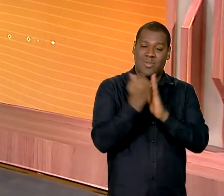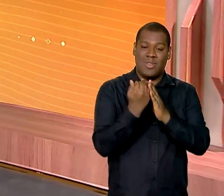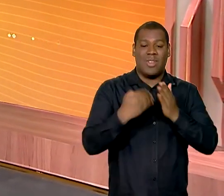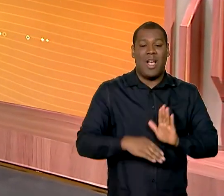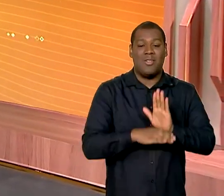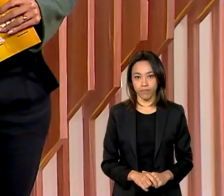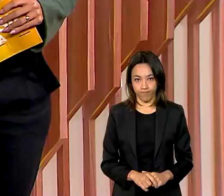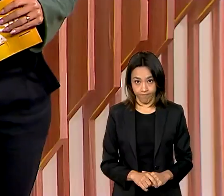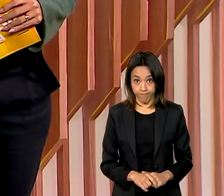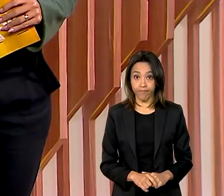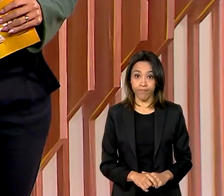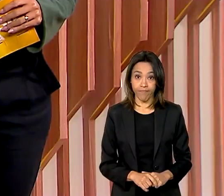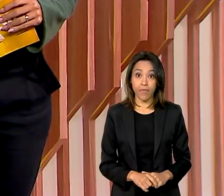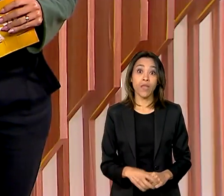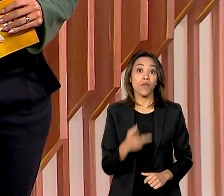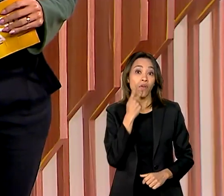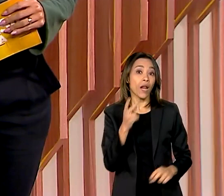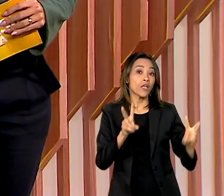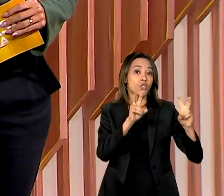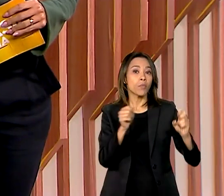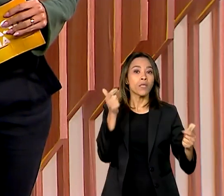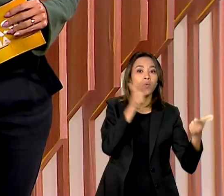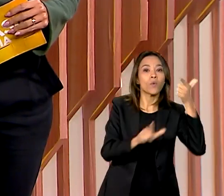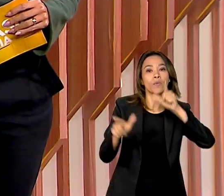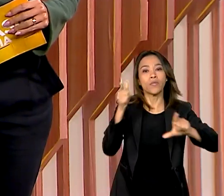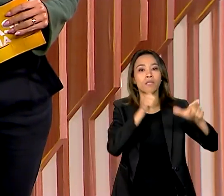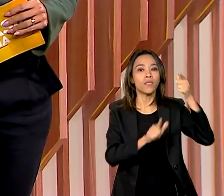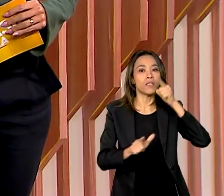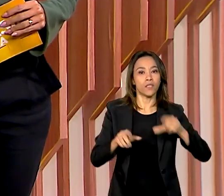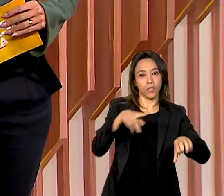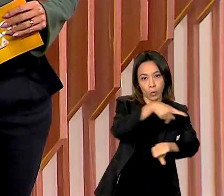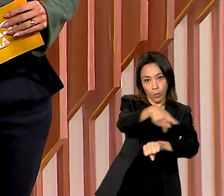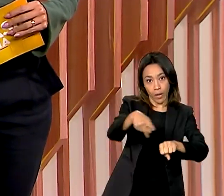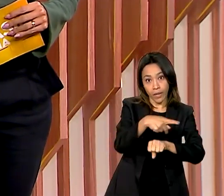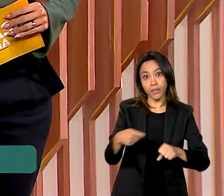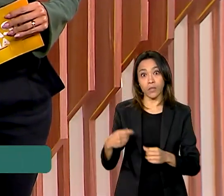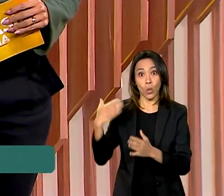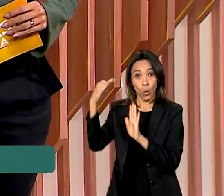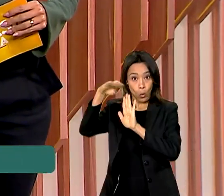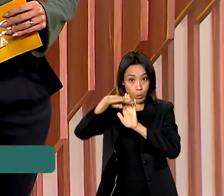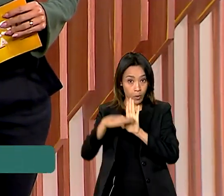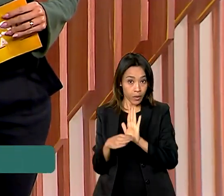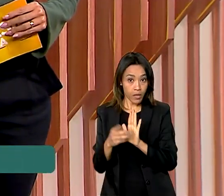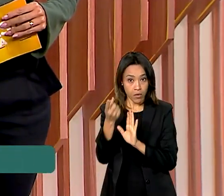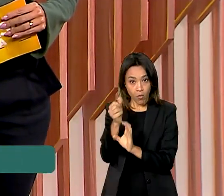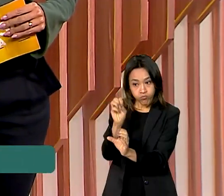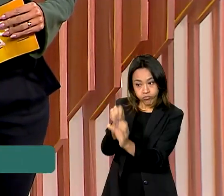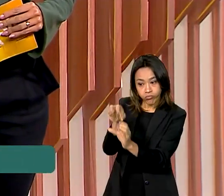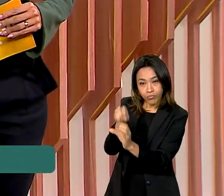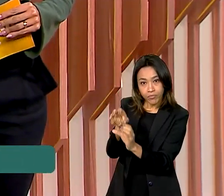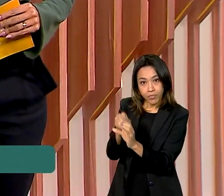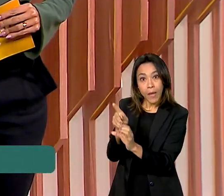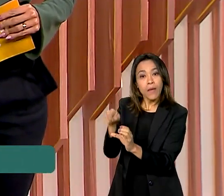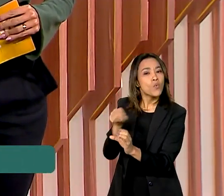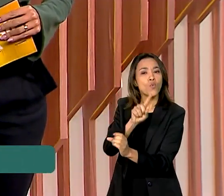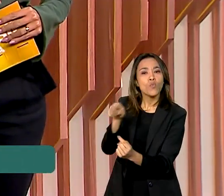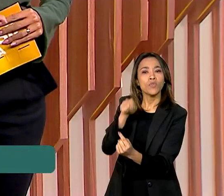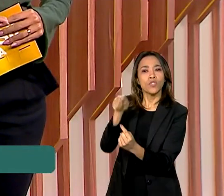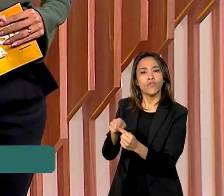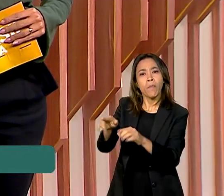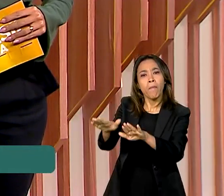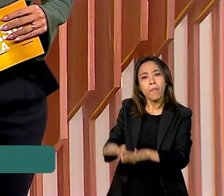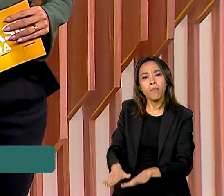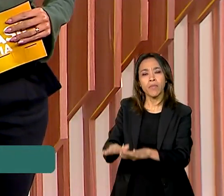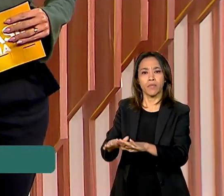brasileiros. E por falar em avanços no país, o programa Pé de Meia, que incentiva a permanência de estudantes no